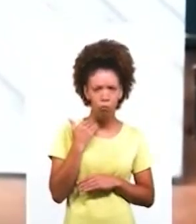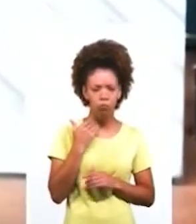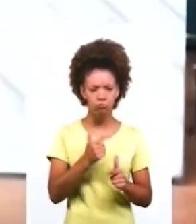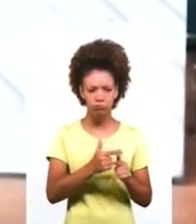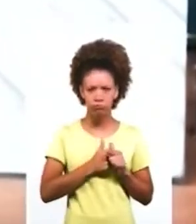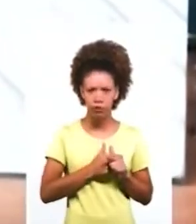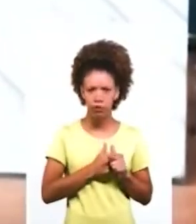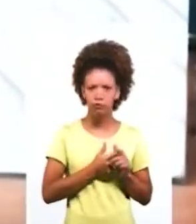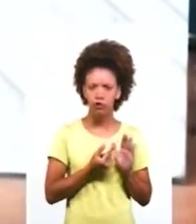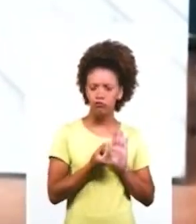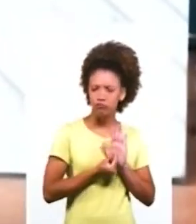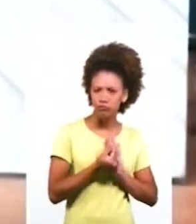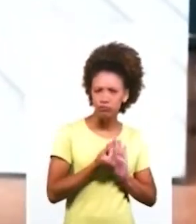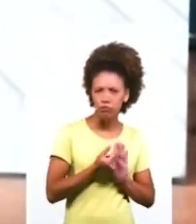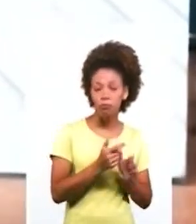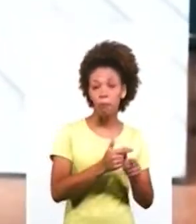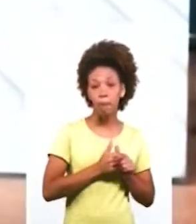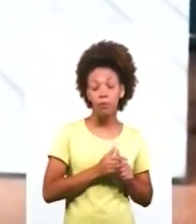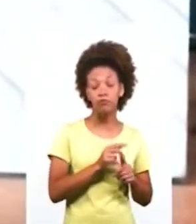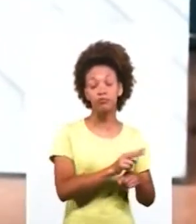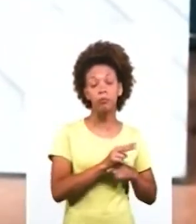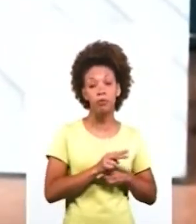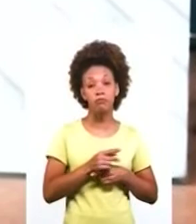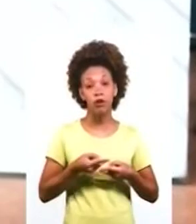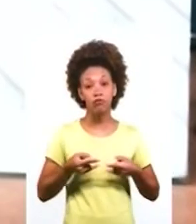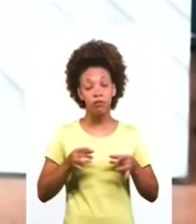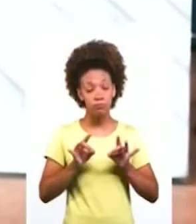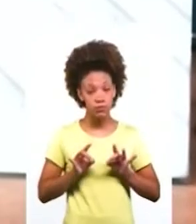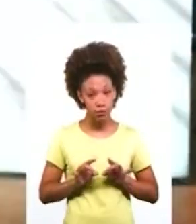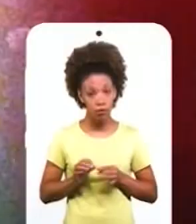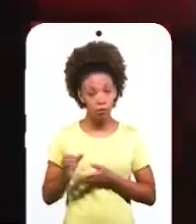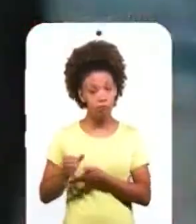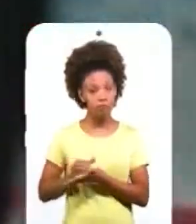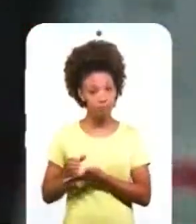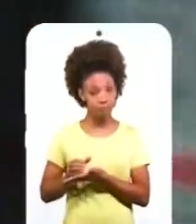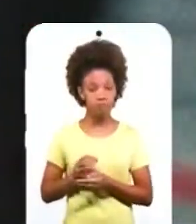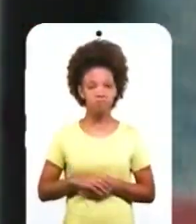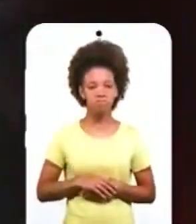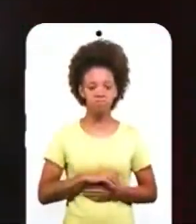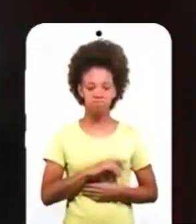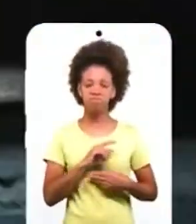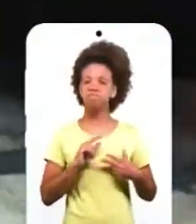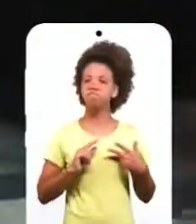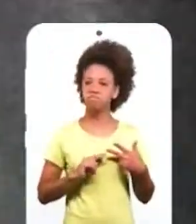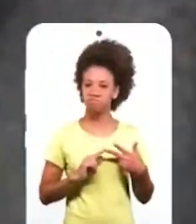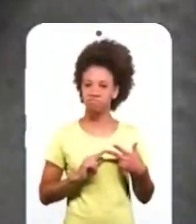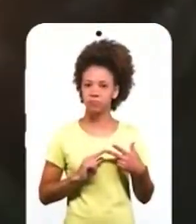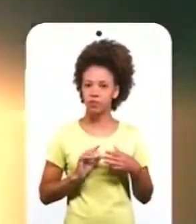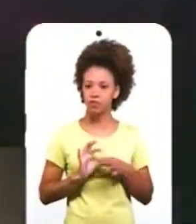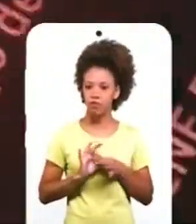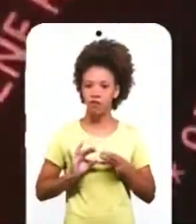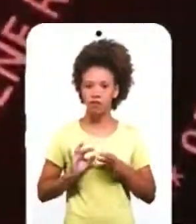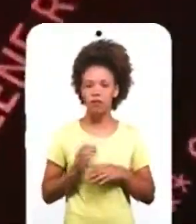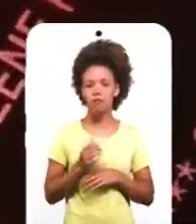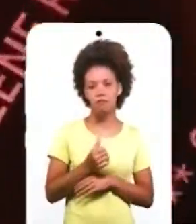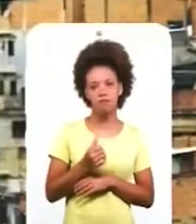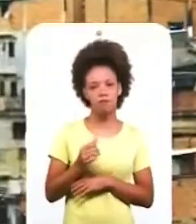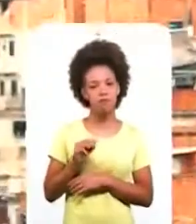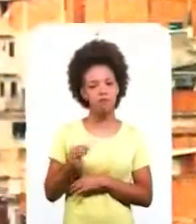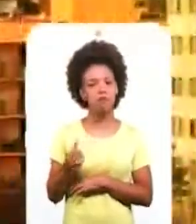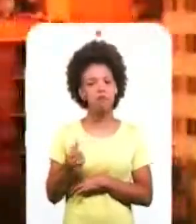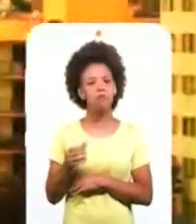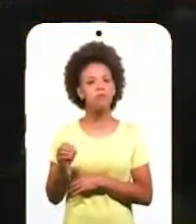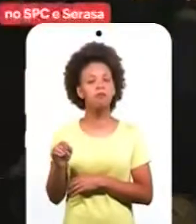abuso dos bancos sobre quem ficou pendurado no empréstimo, no cheque especial ou no cartão de crédito. E terceiro, vou livrar as